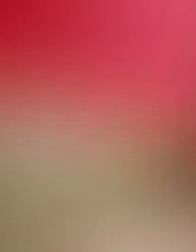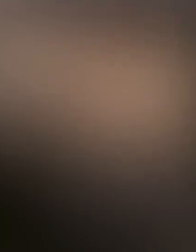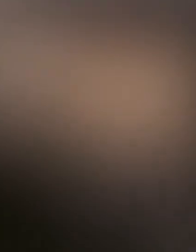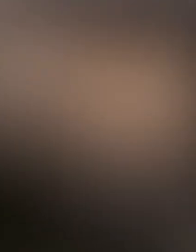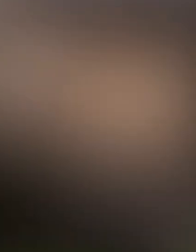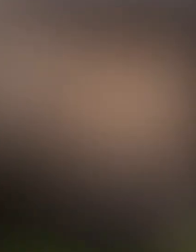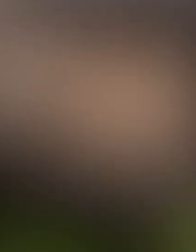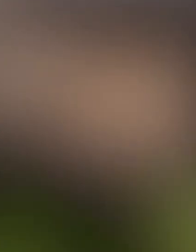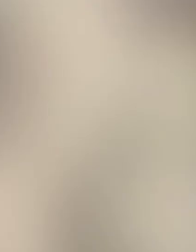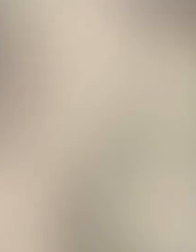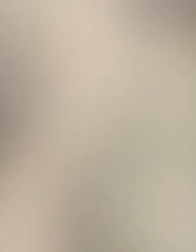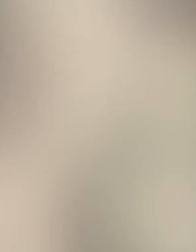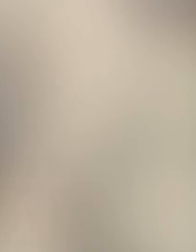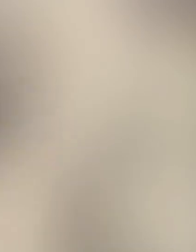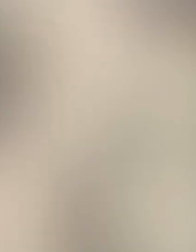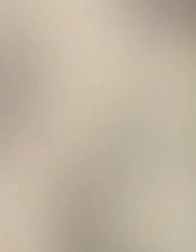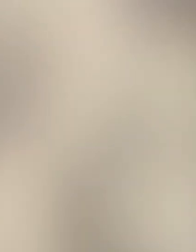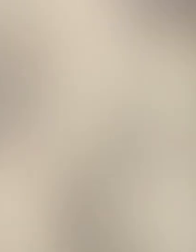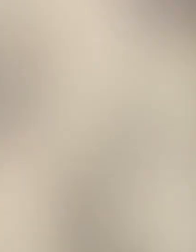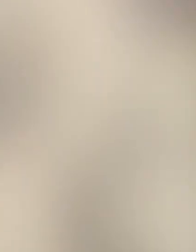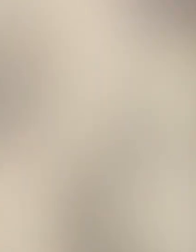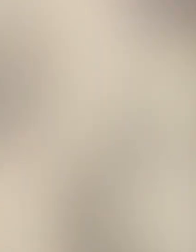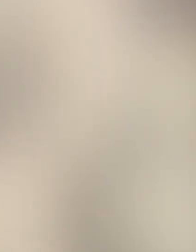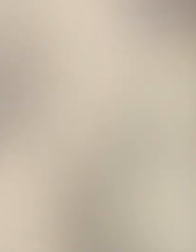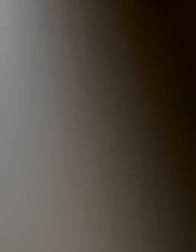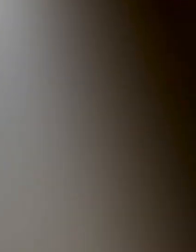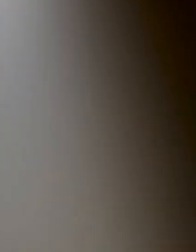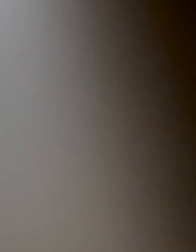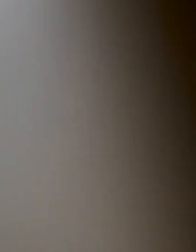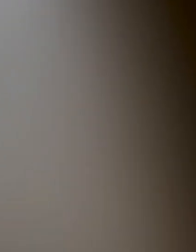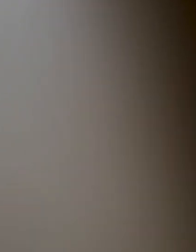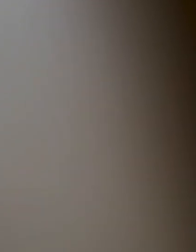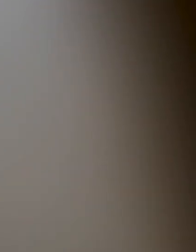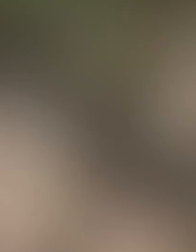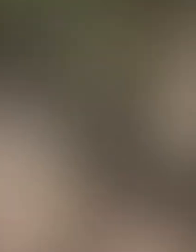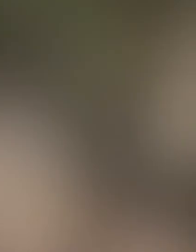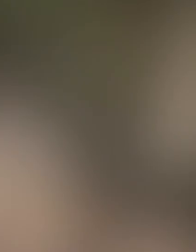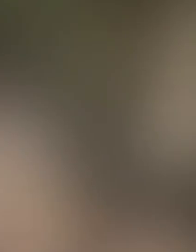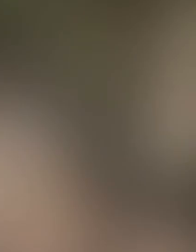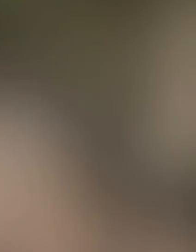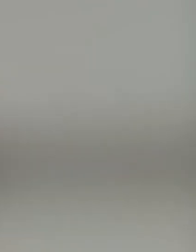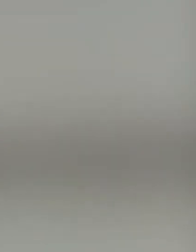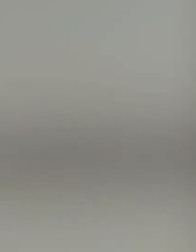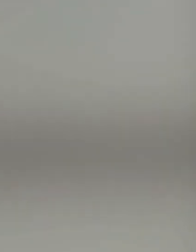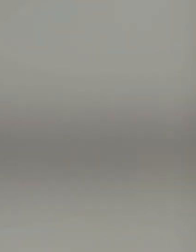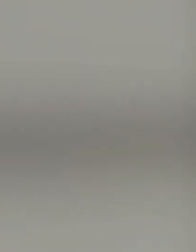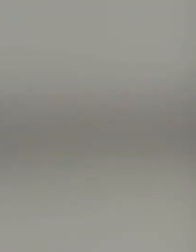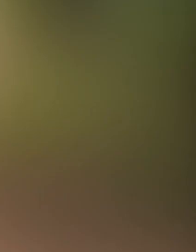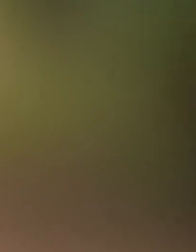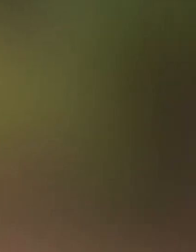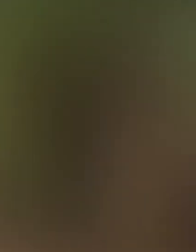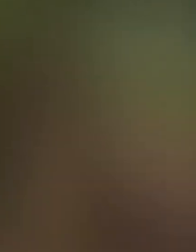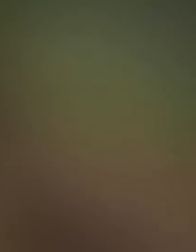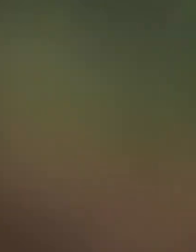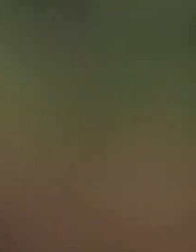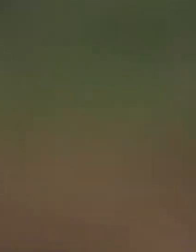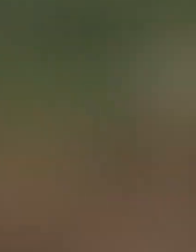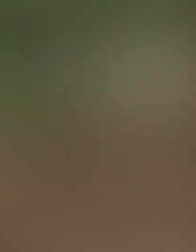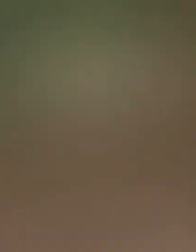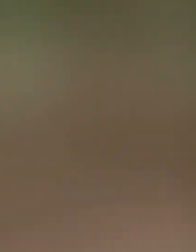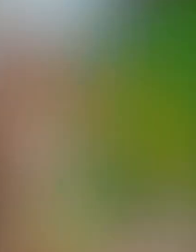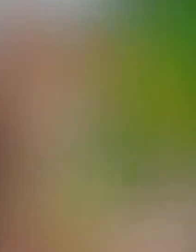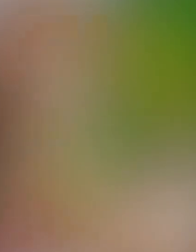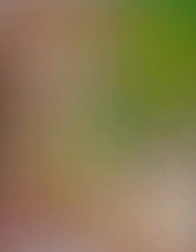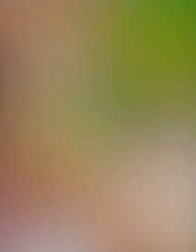Esse Brasil é forte e existe em cada um de nós, nas grandes metrópoles do interior, na imensidão de nosso litoral e de nossas